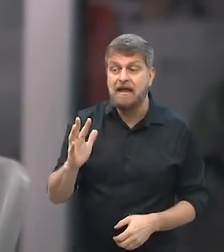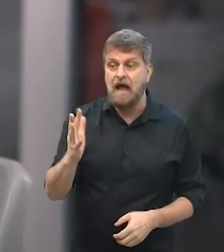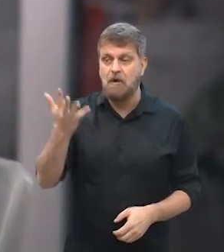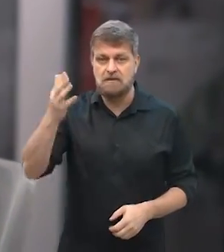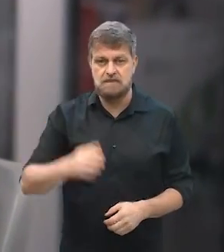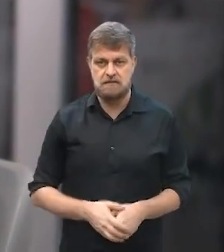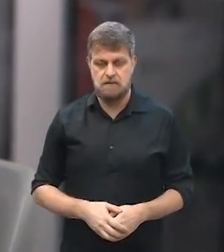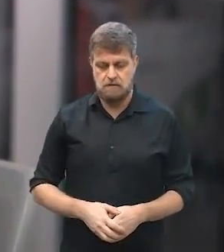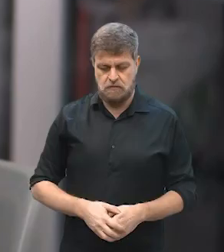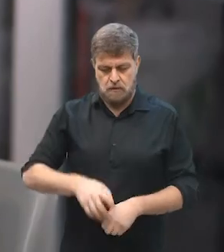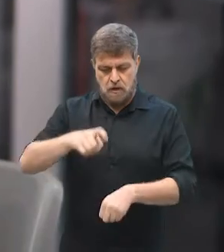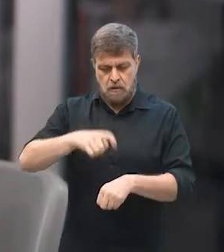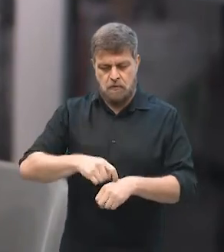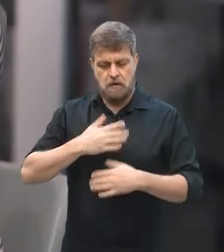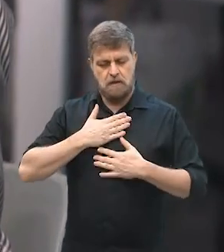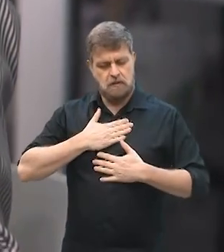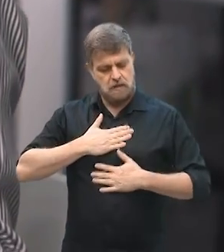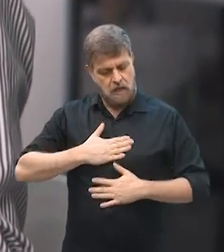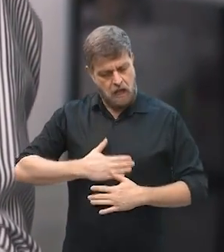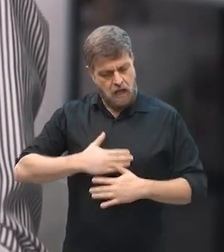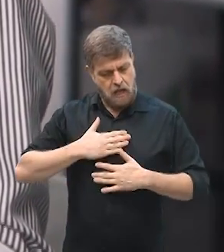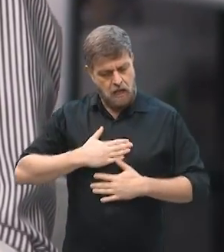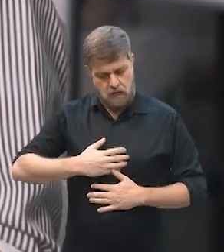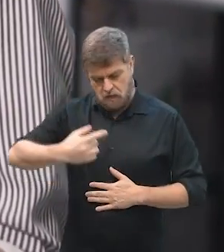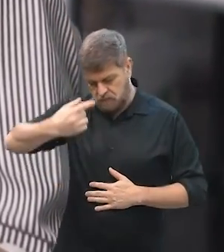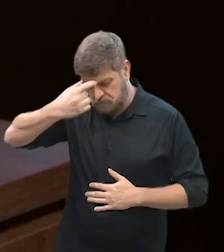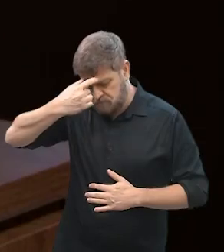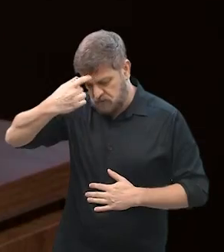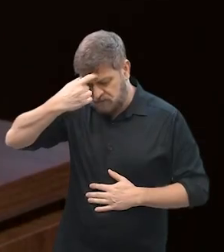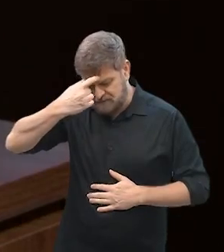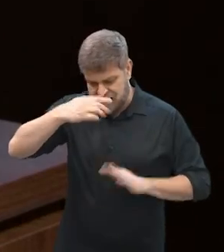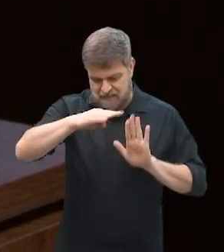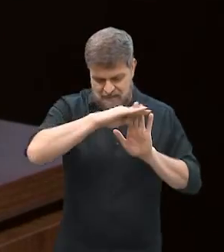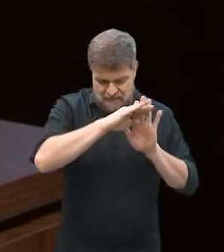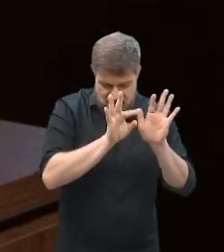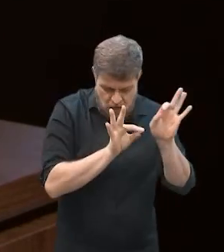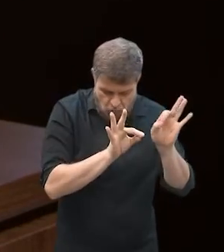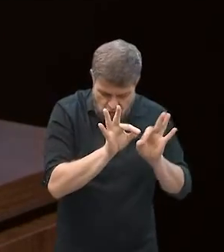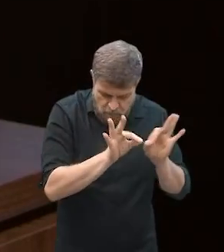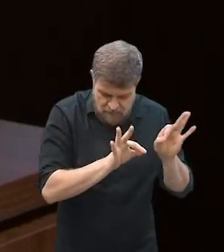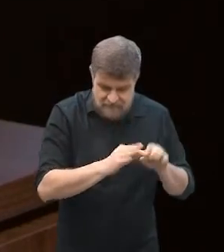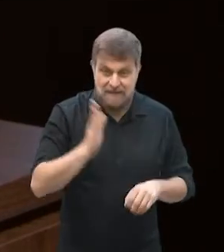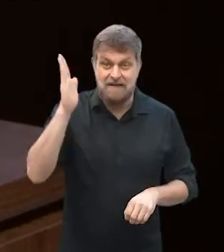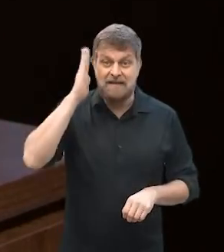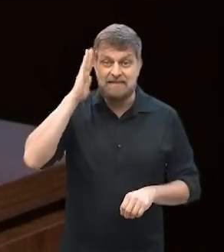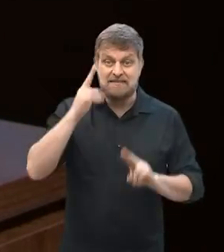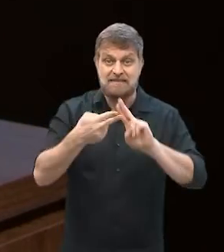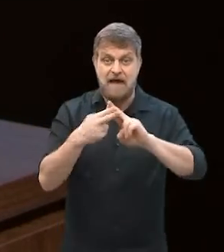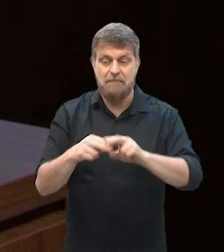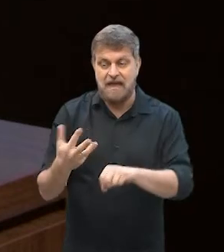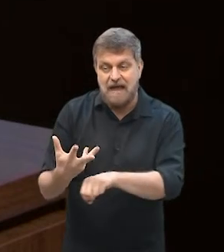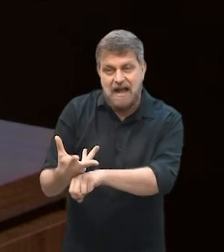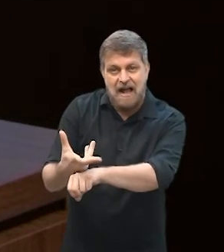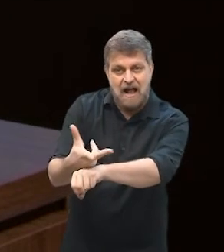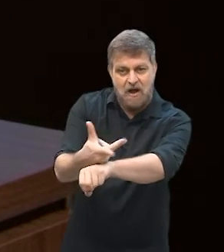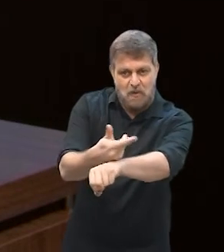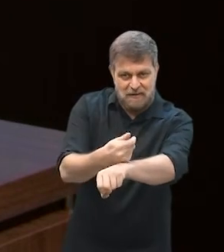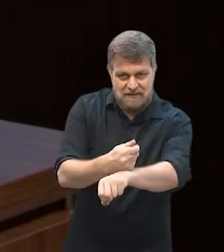momento de serenidade, dentro do que a gente falou aqui anteriormente, do planejamento, das competências, das capacidades